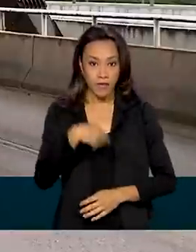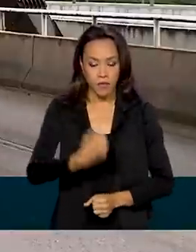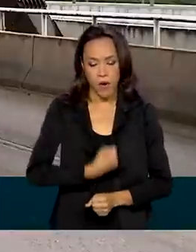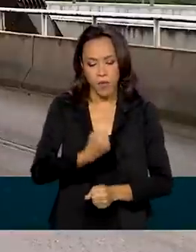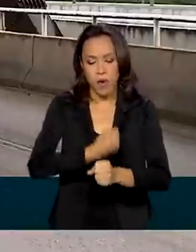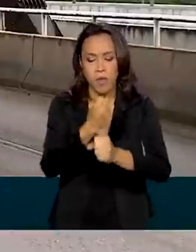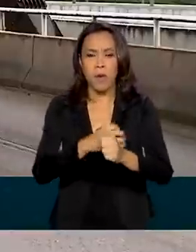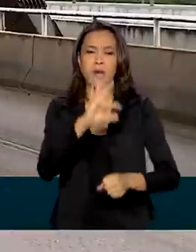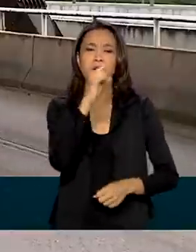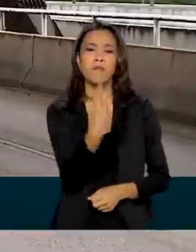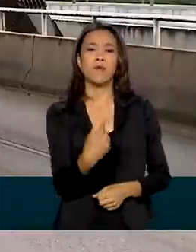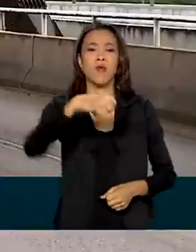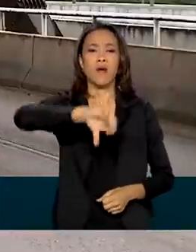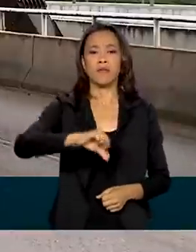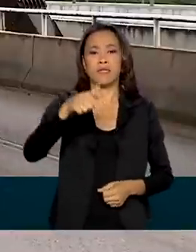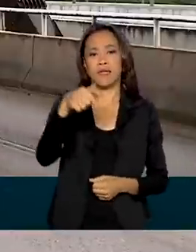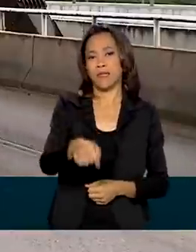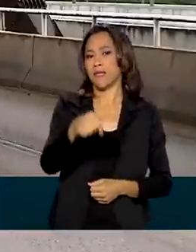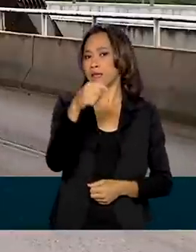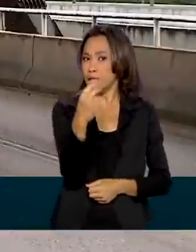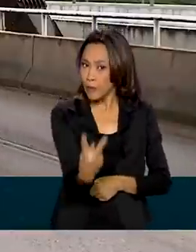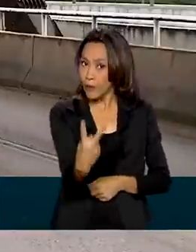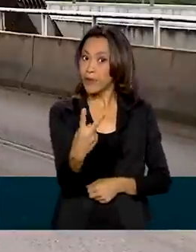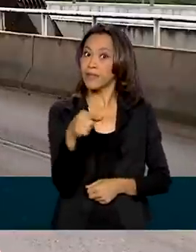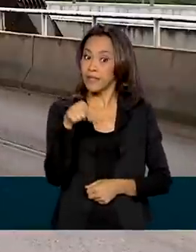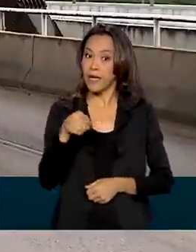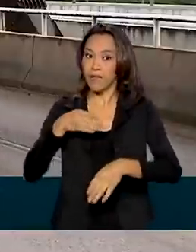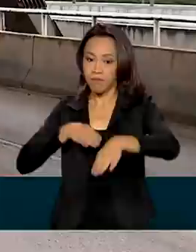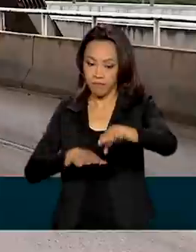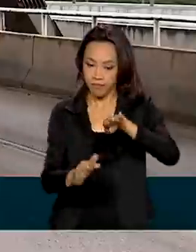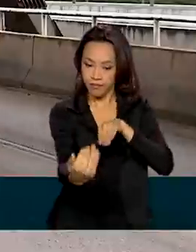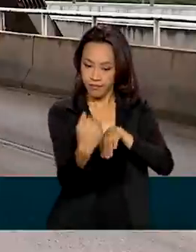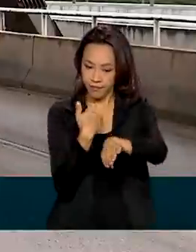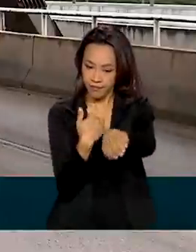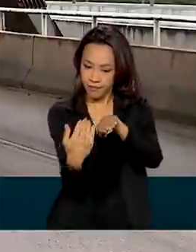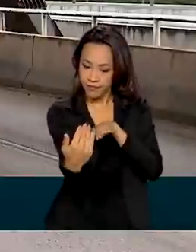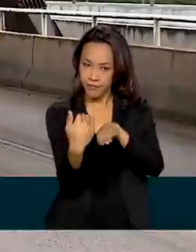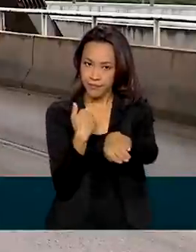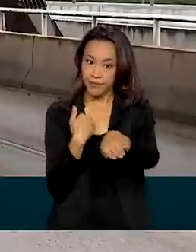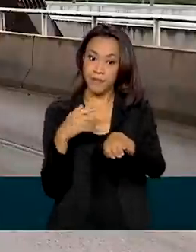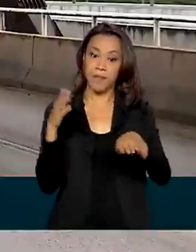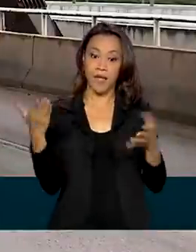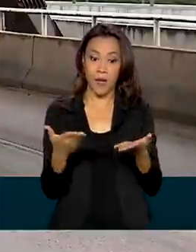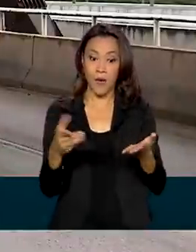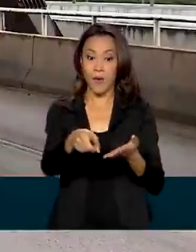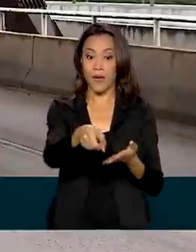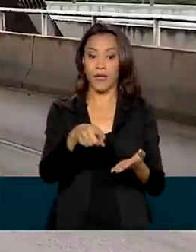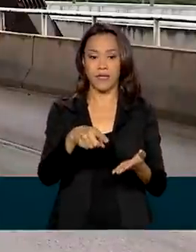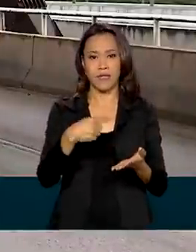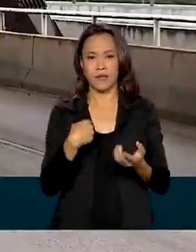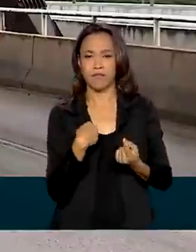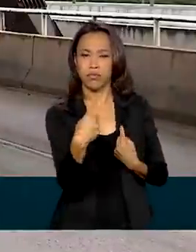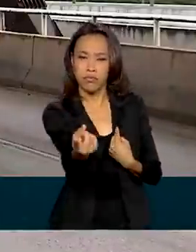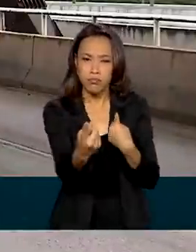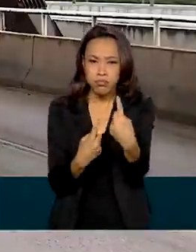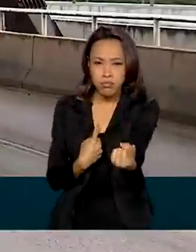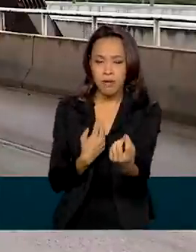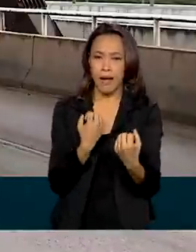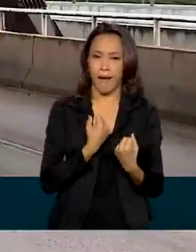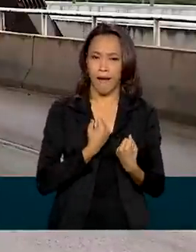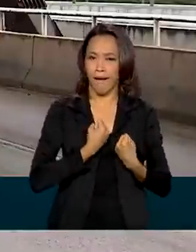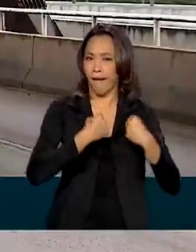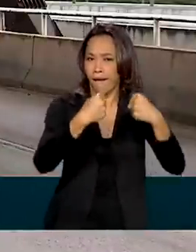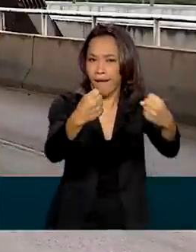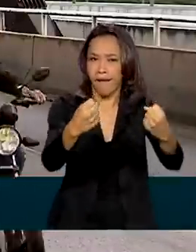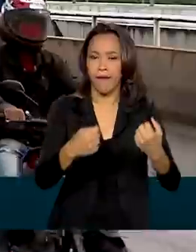construída em 1972, e é uma via de mão dupla. Como já não comporta mais o trânsito de carros e caminhões que passam por